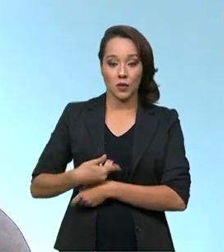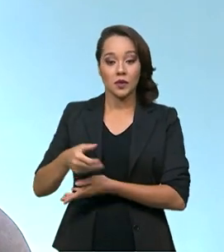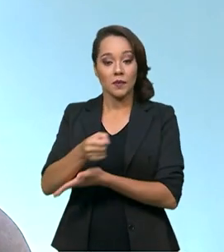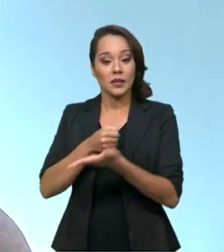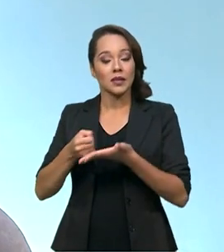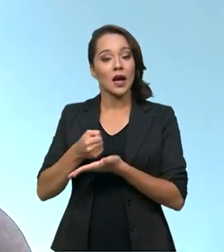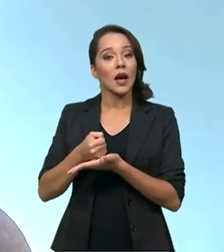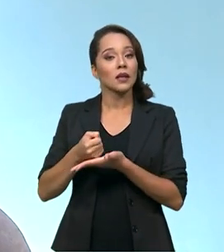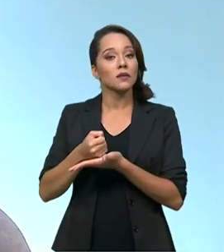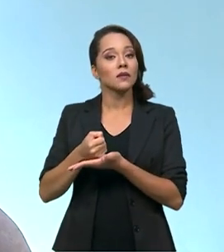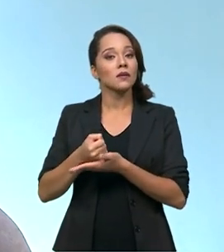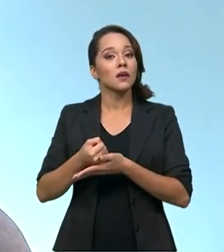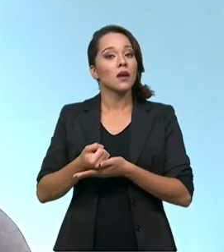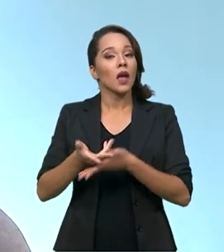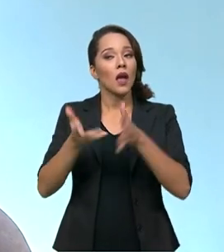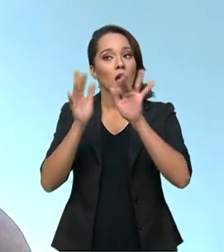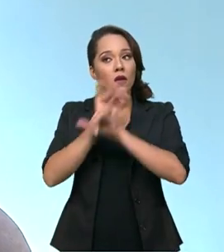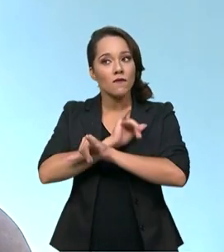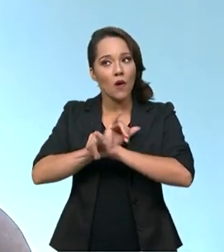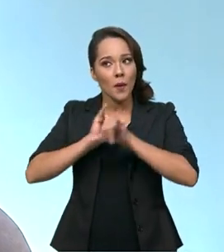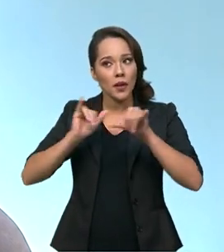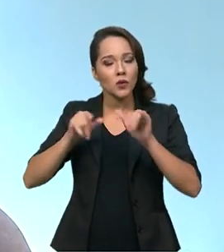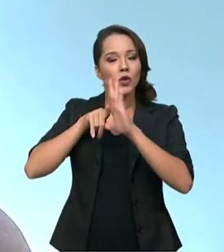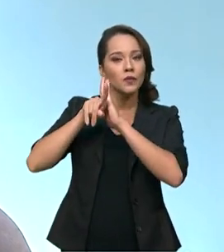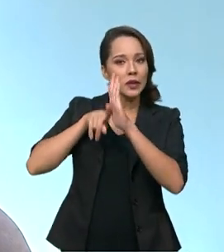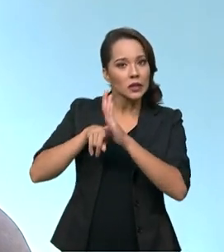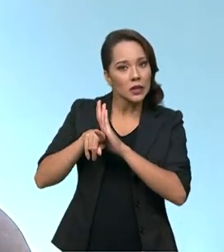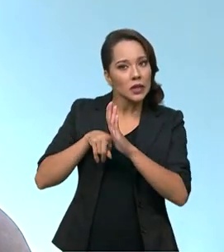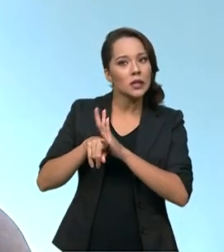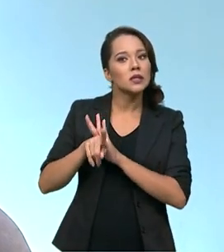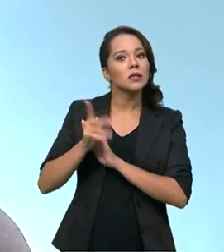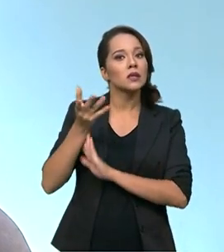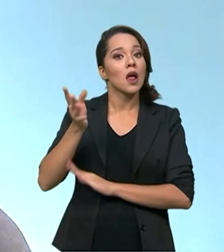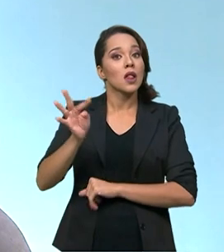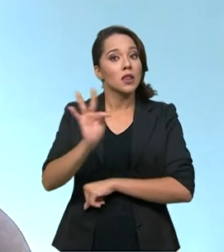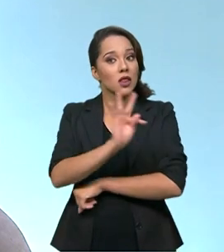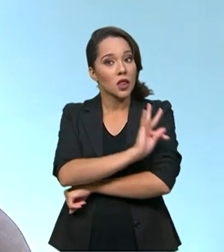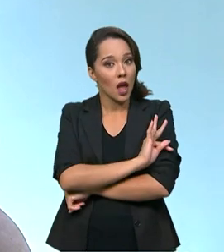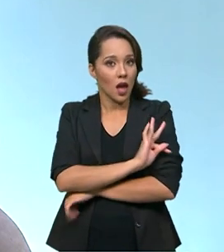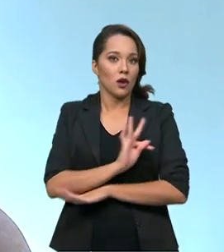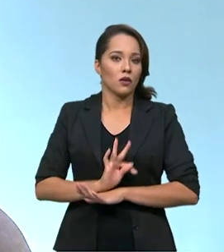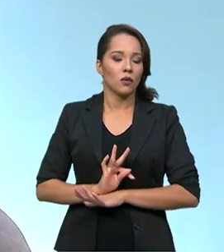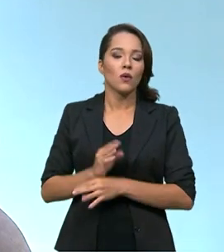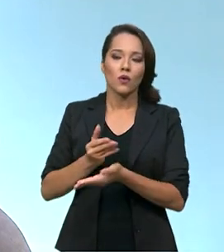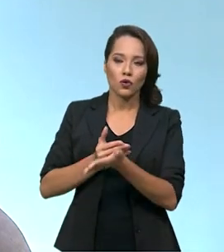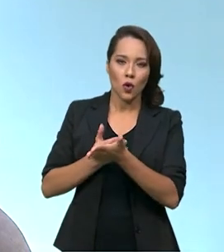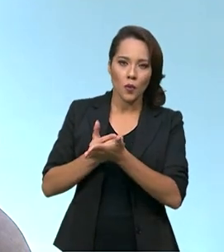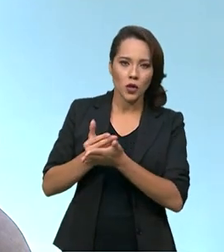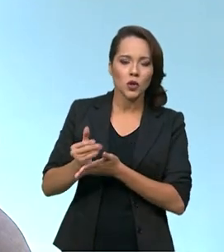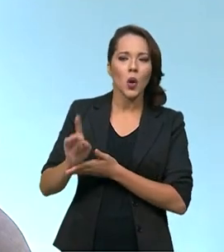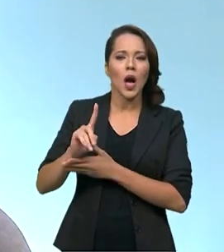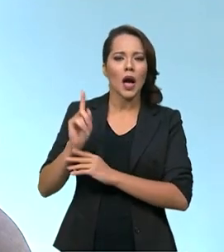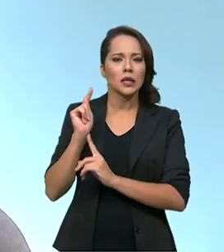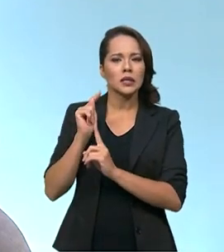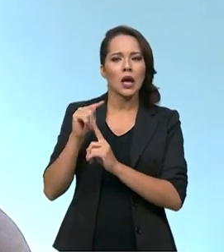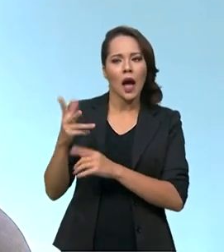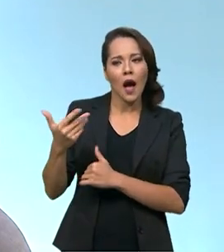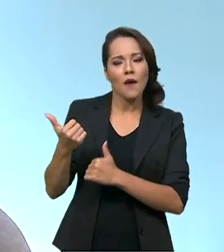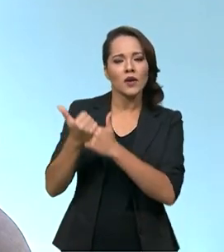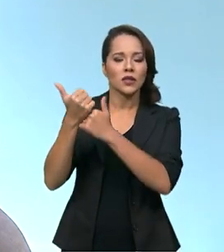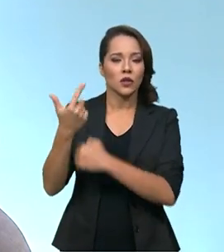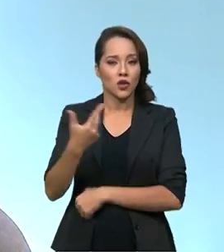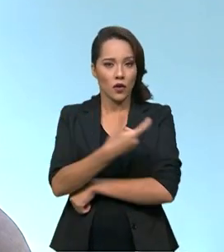base em dados técnicos, em dados de pesquisas. E quando começou essa questão da aplicação da dose de